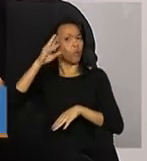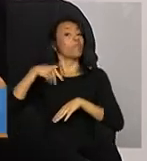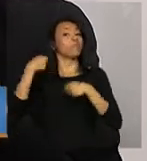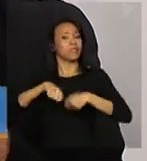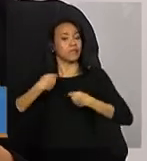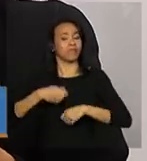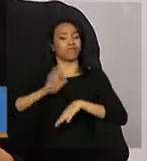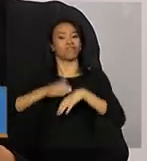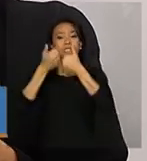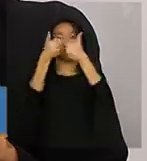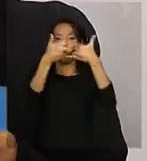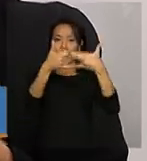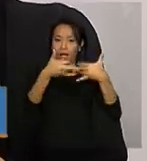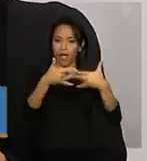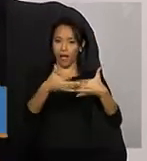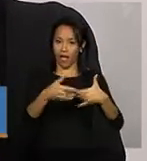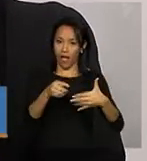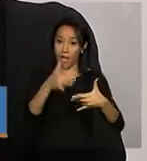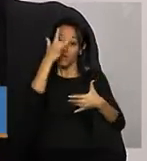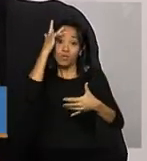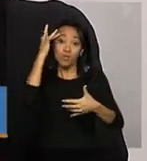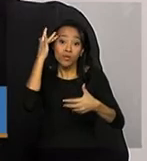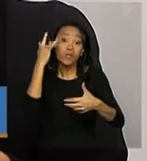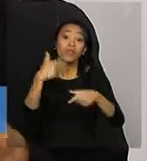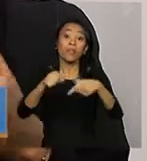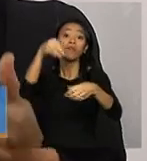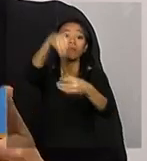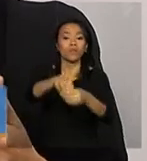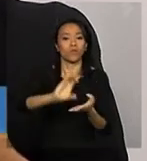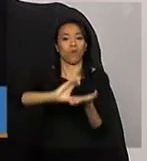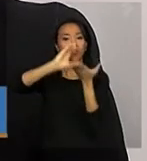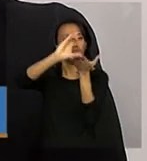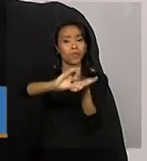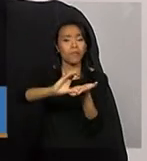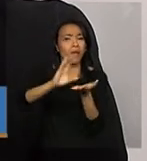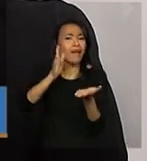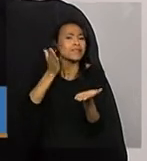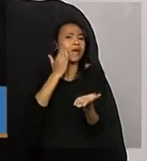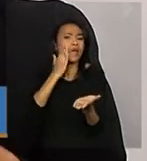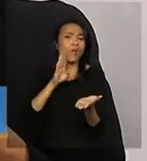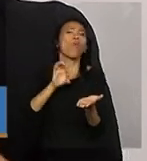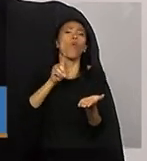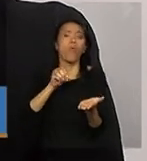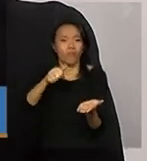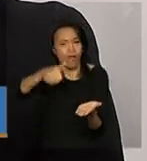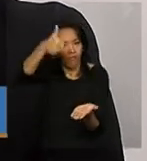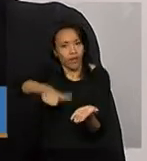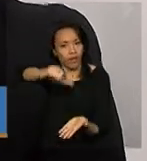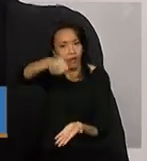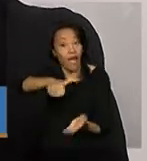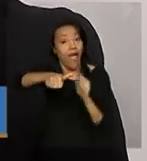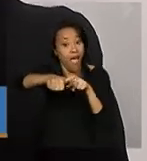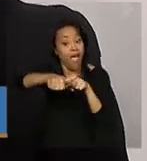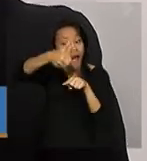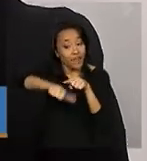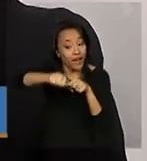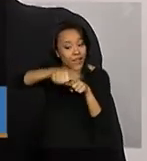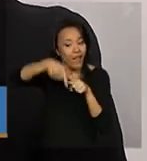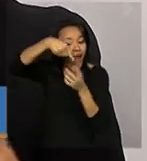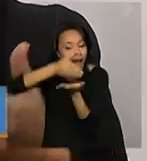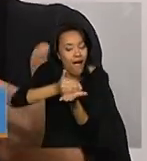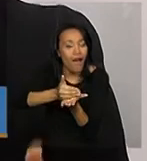faça a melhor avaliação. E a partir daí, a partir dessa avaliação, ele deve dar